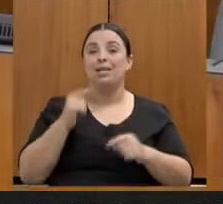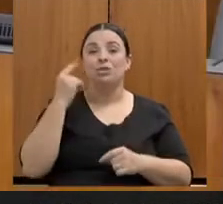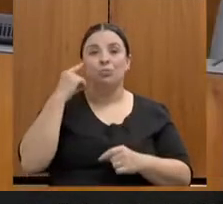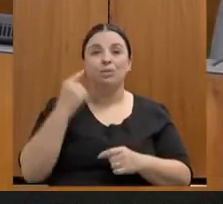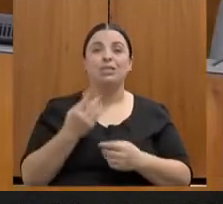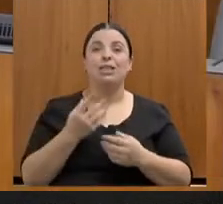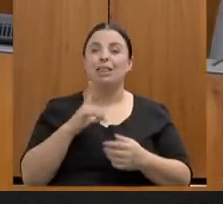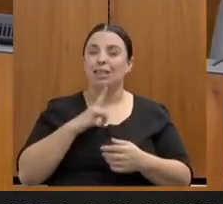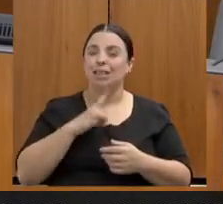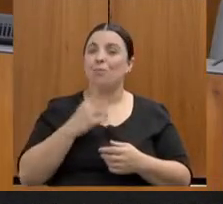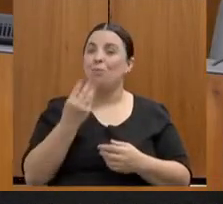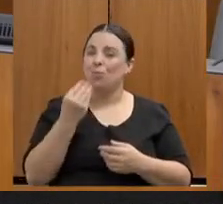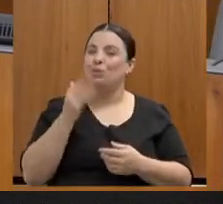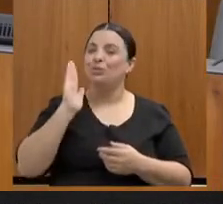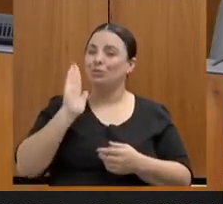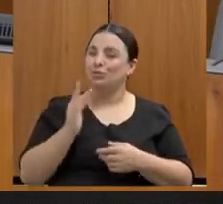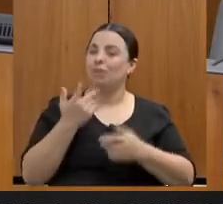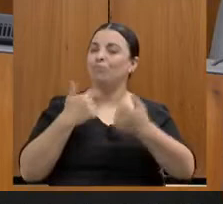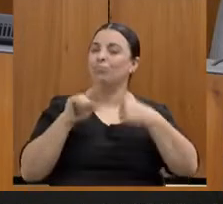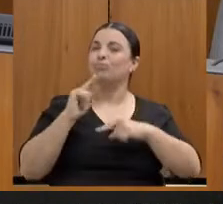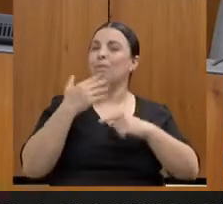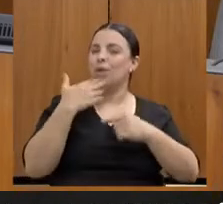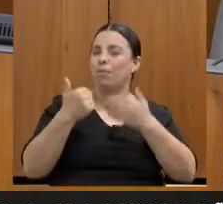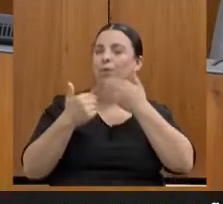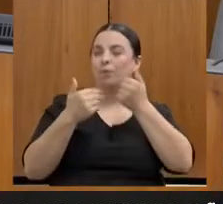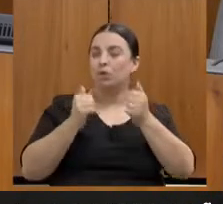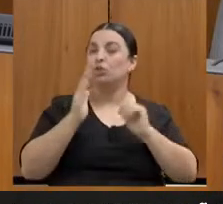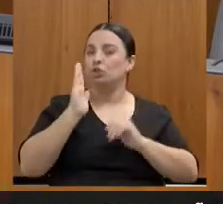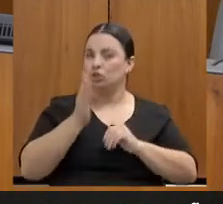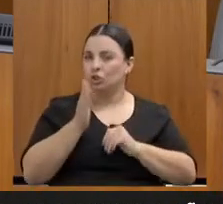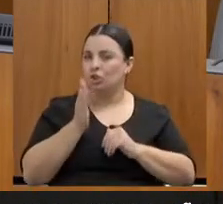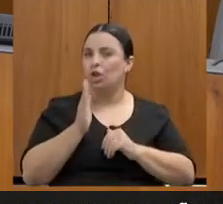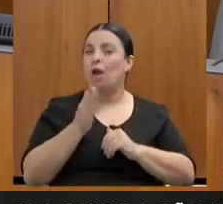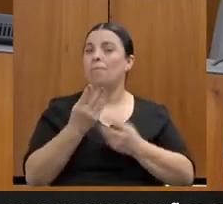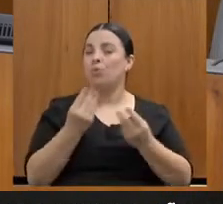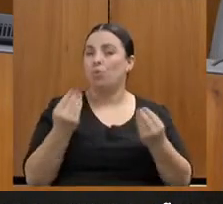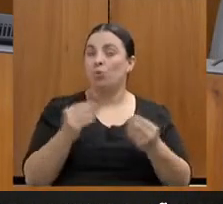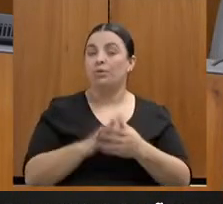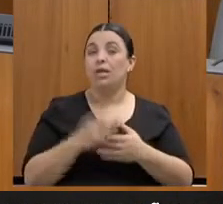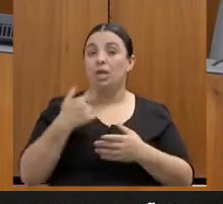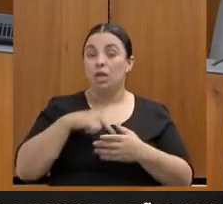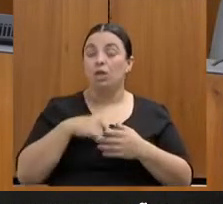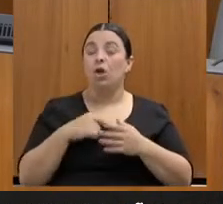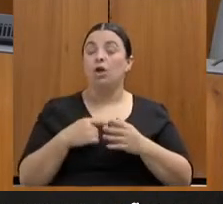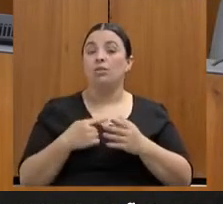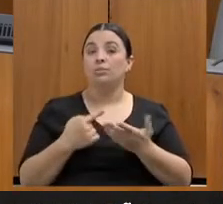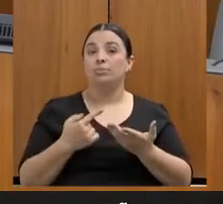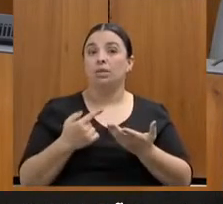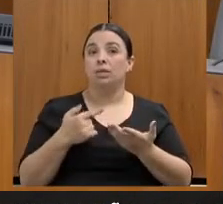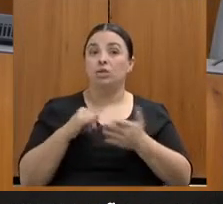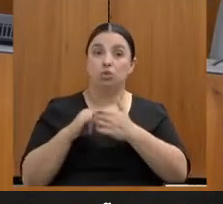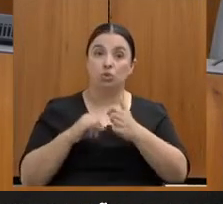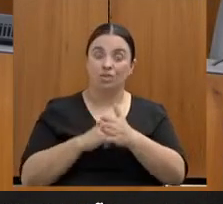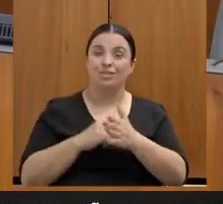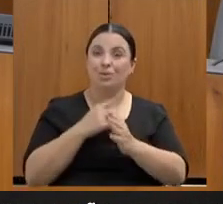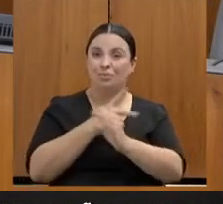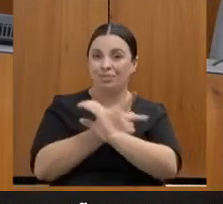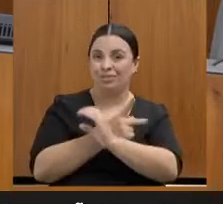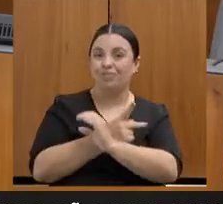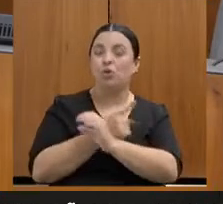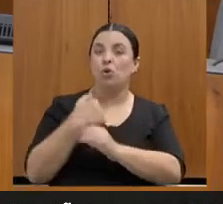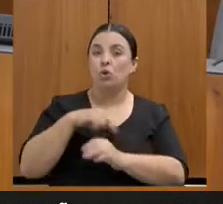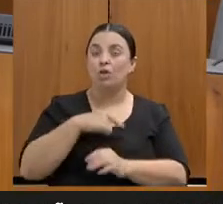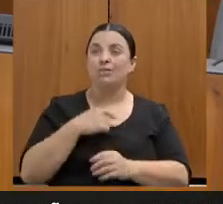demonstra aí que a gente tem realmente tentado, enquanto instituição, melhorar o nosso trato em relação à